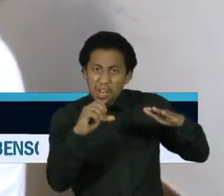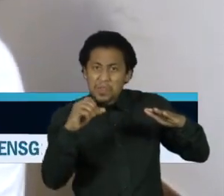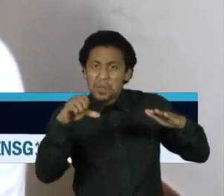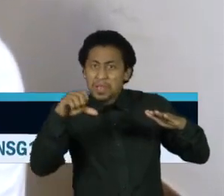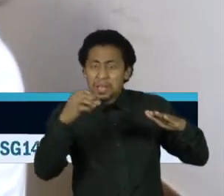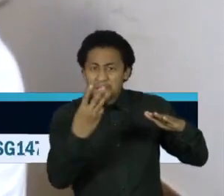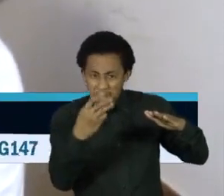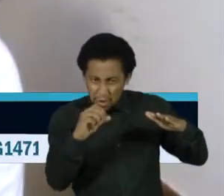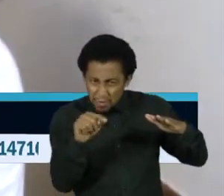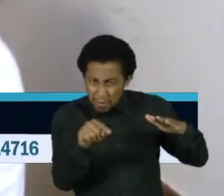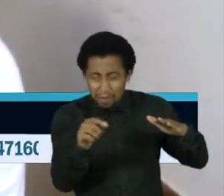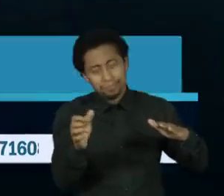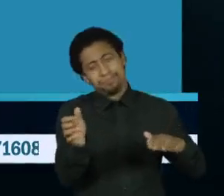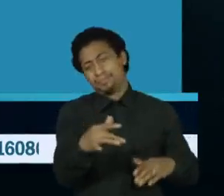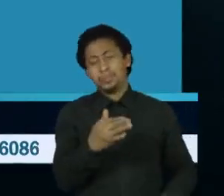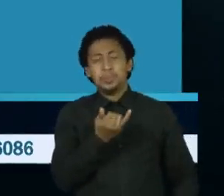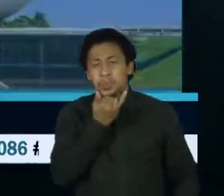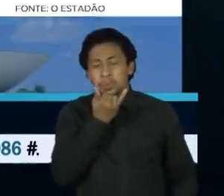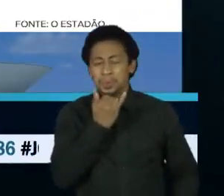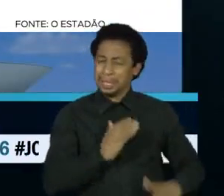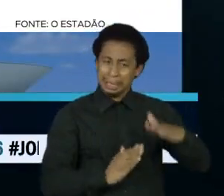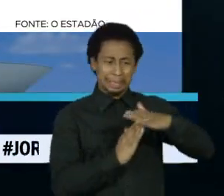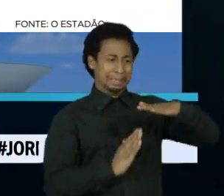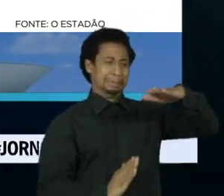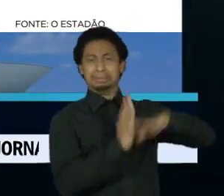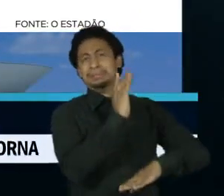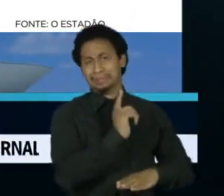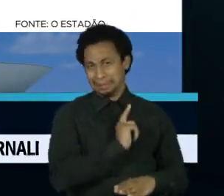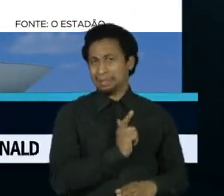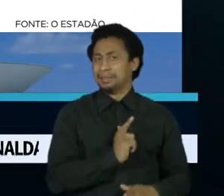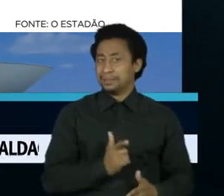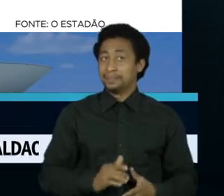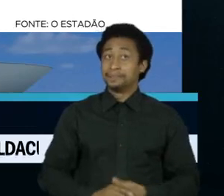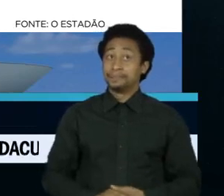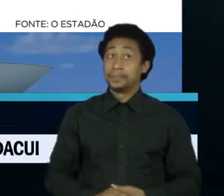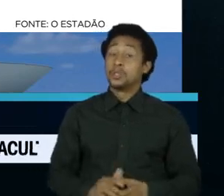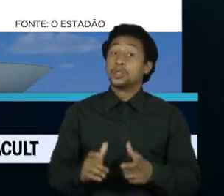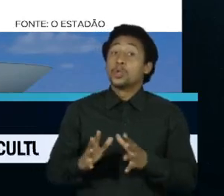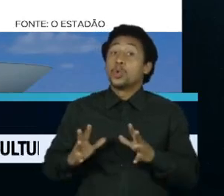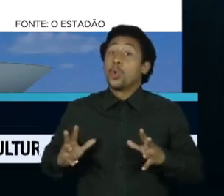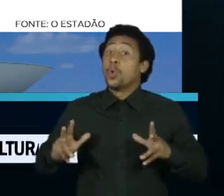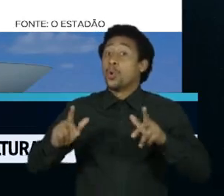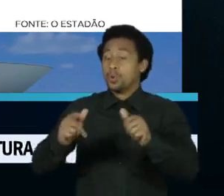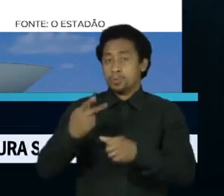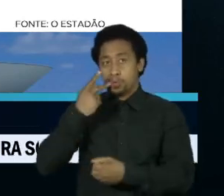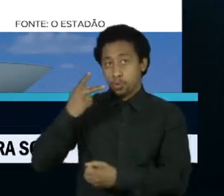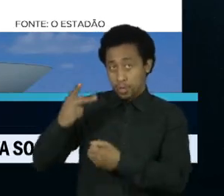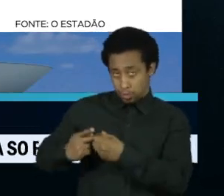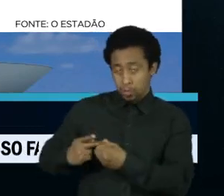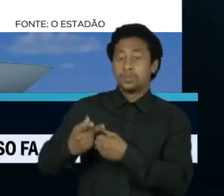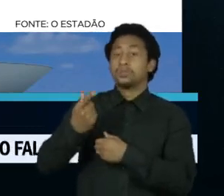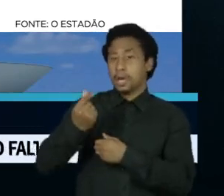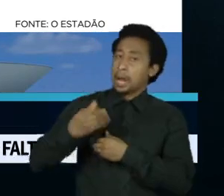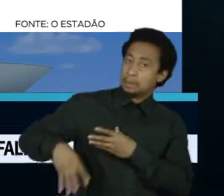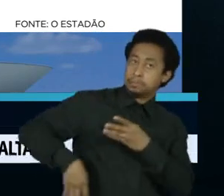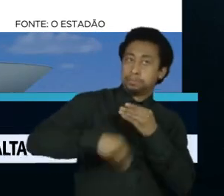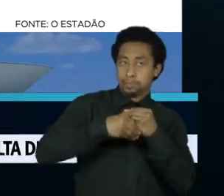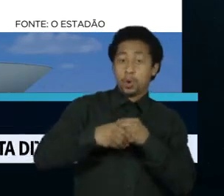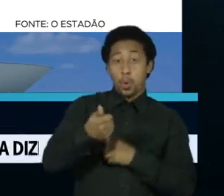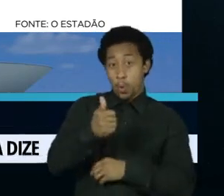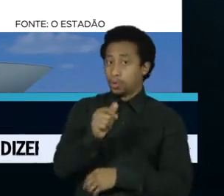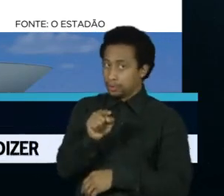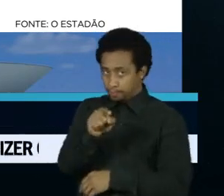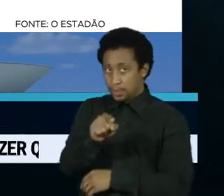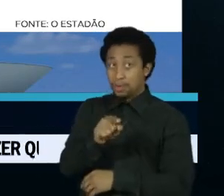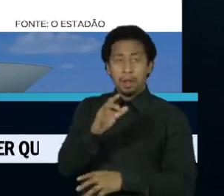chamou o relatório de teto decorativo. O fato é que se todos os procuradores federais e estaduais receberem um adicional, a conta passa de